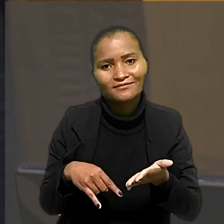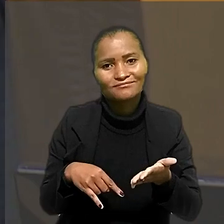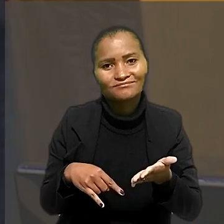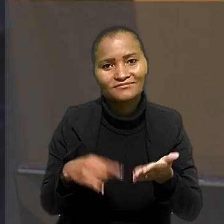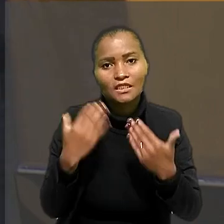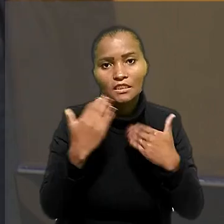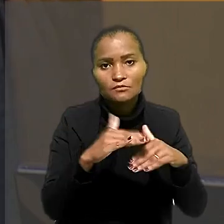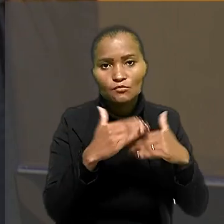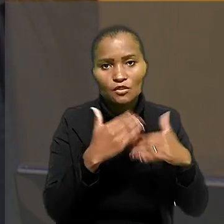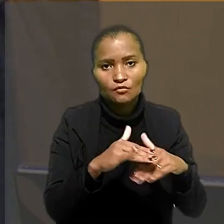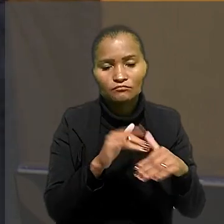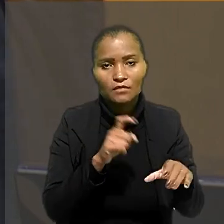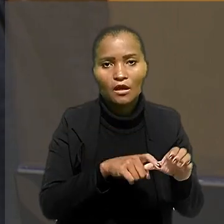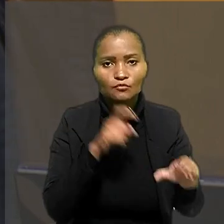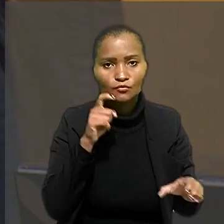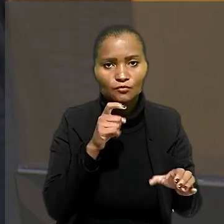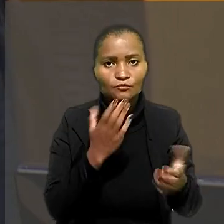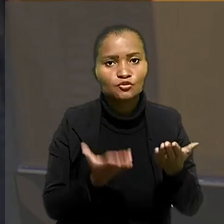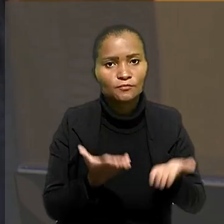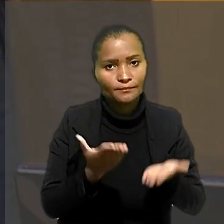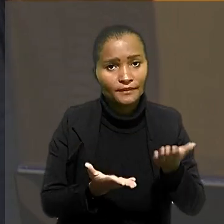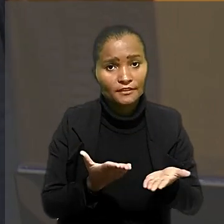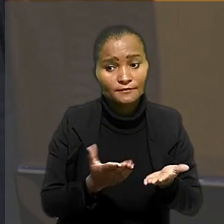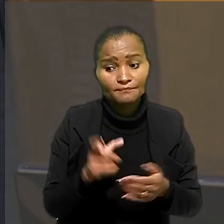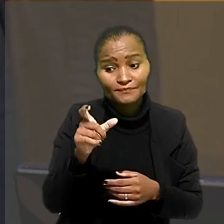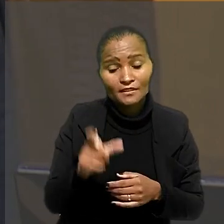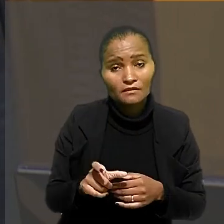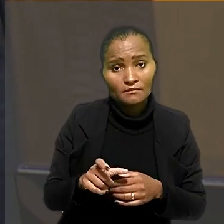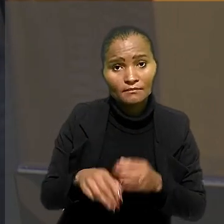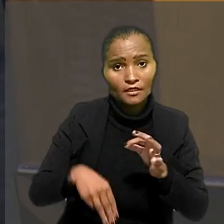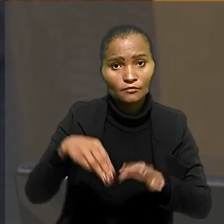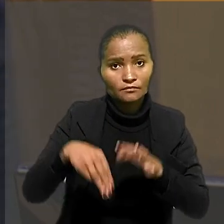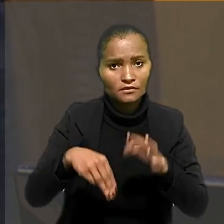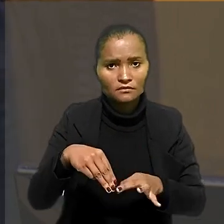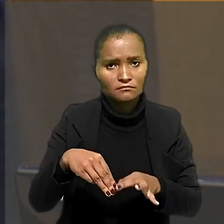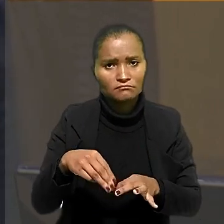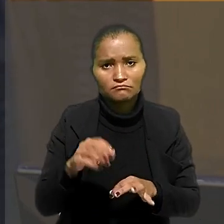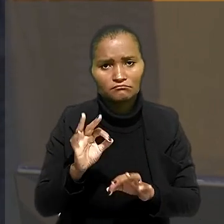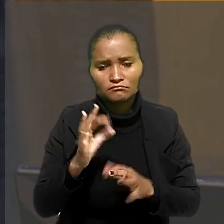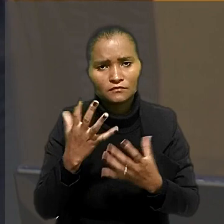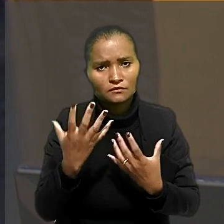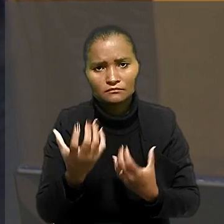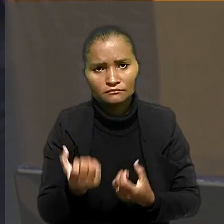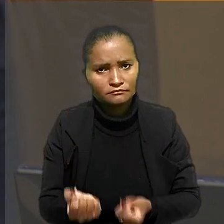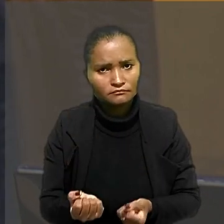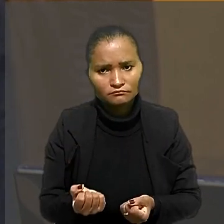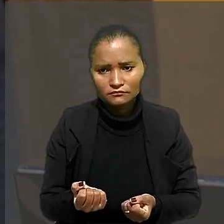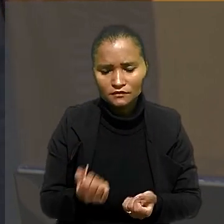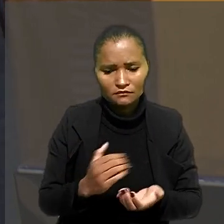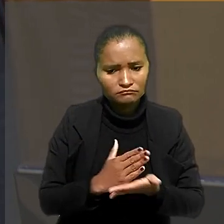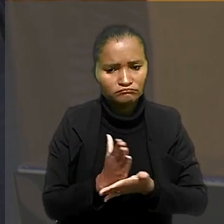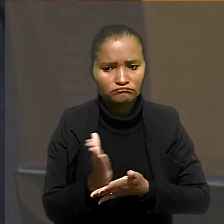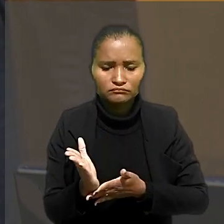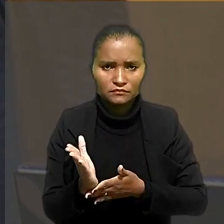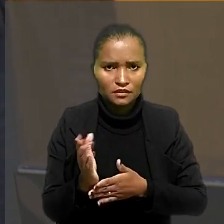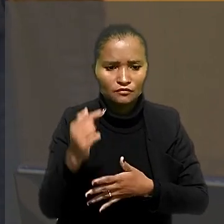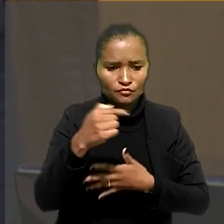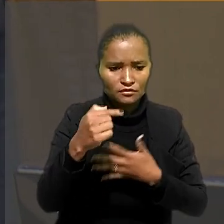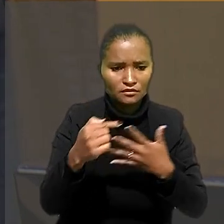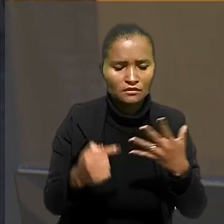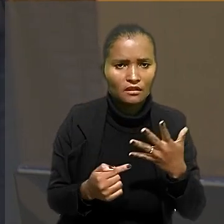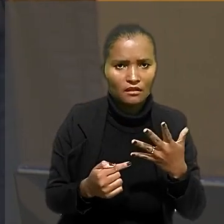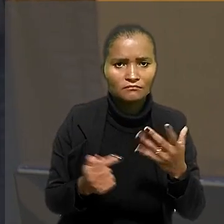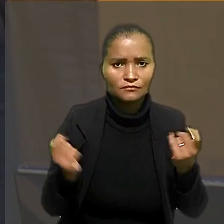contrato de transportador autônomo de carga? Para o ministro, não é cabível que, em completo desvirtuamento dos critérios de